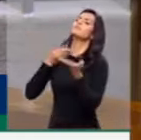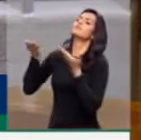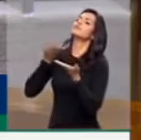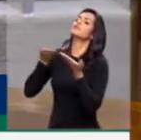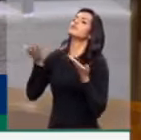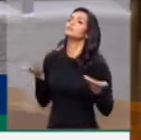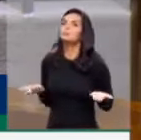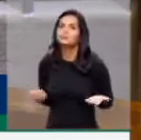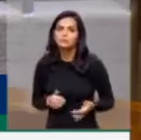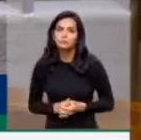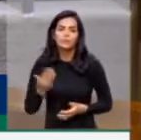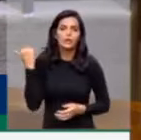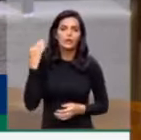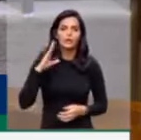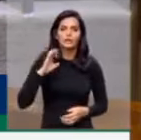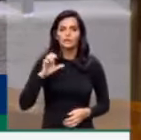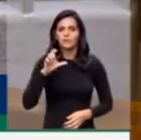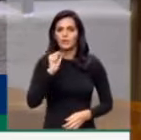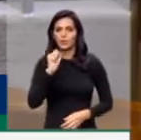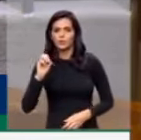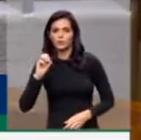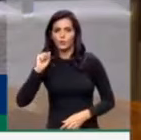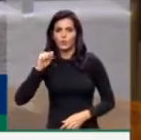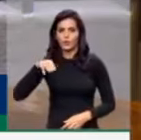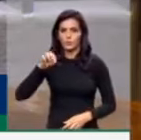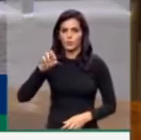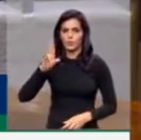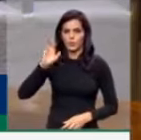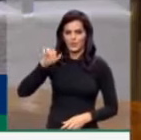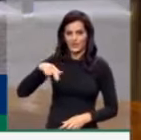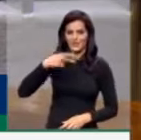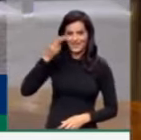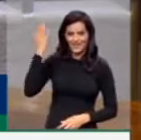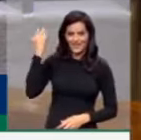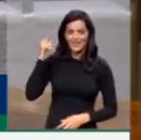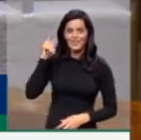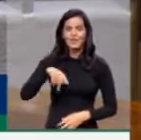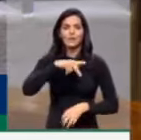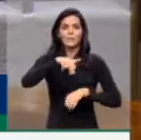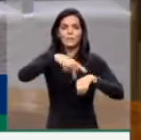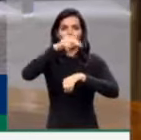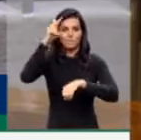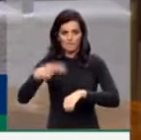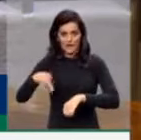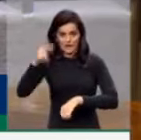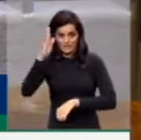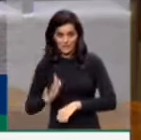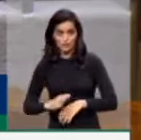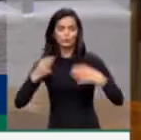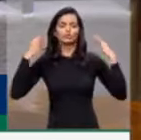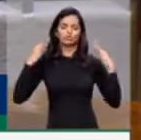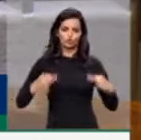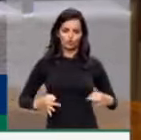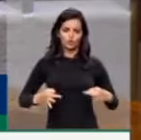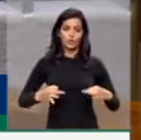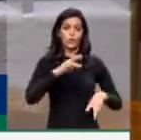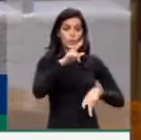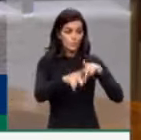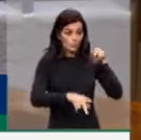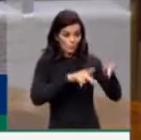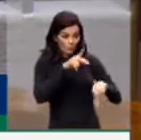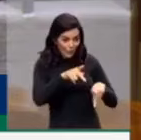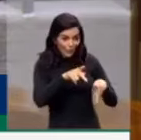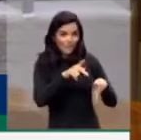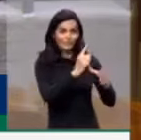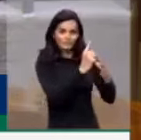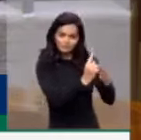ativo, como dizia Celso Amorim, um país que tinha dignidade. Lula veio do povo e, por isso, ele nunca esqueceu o povo e